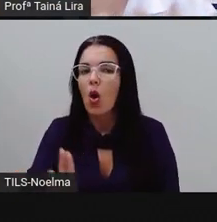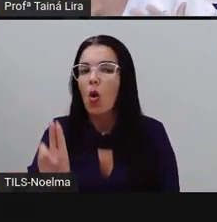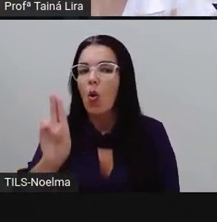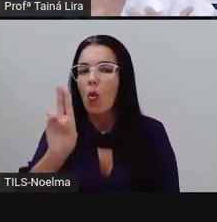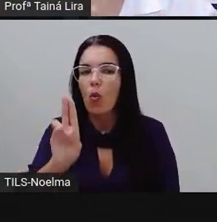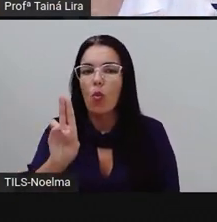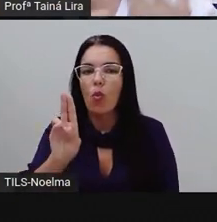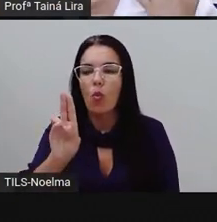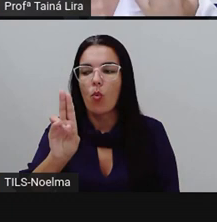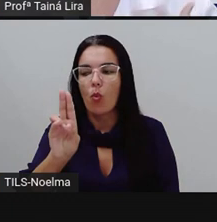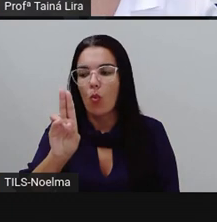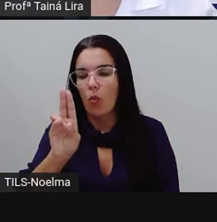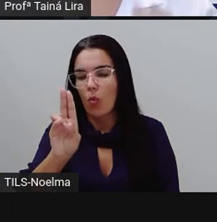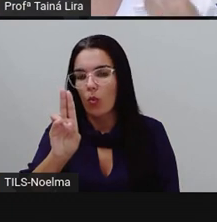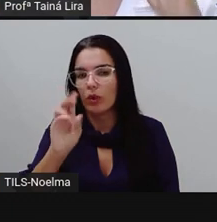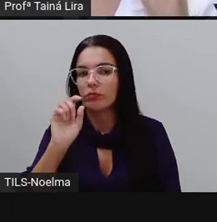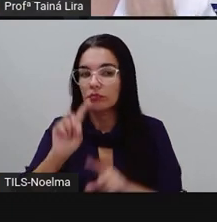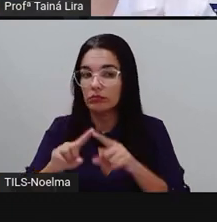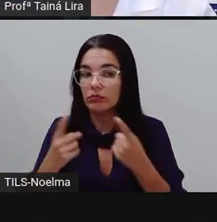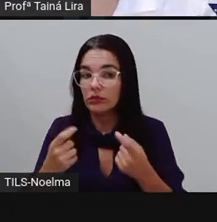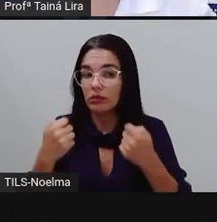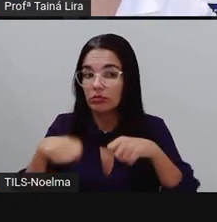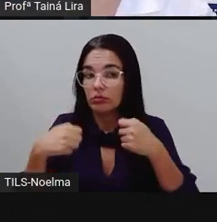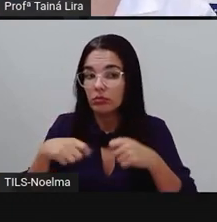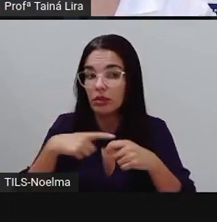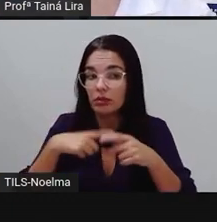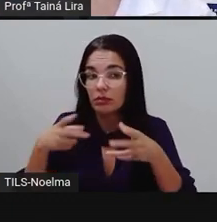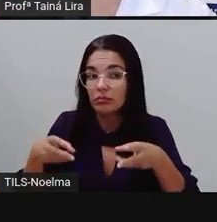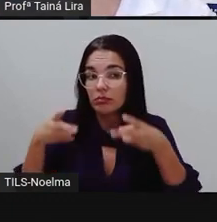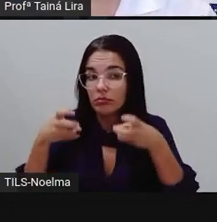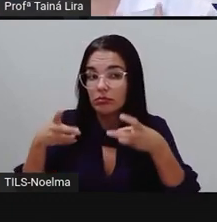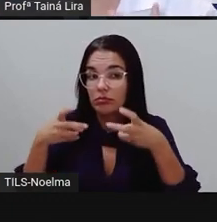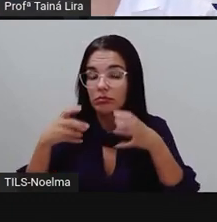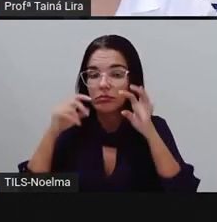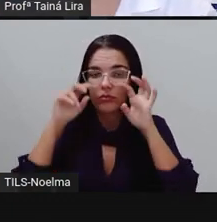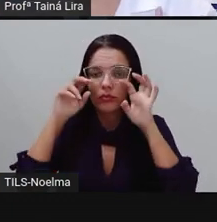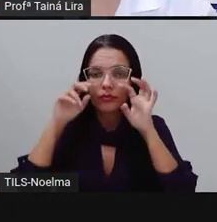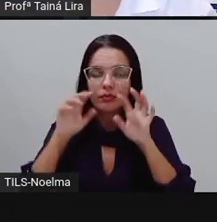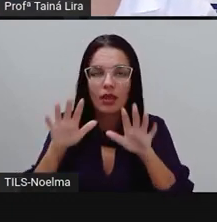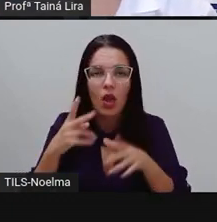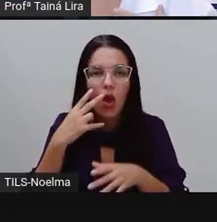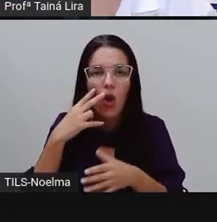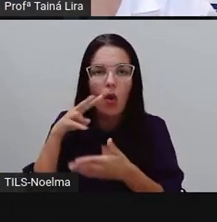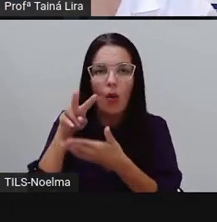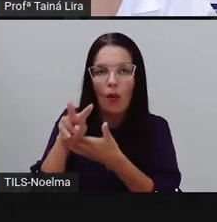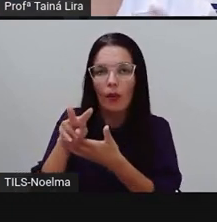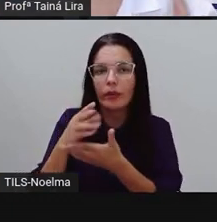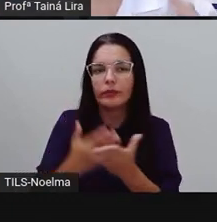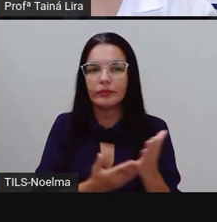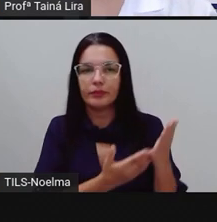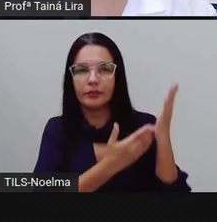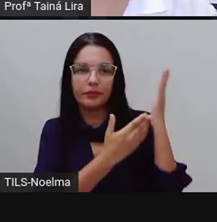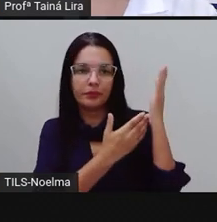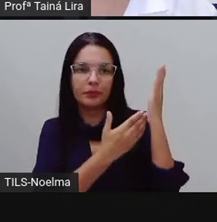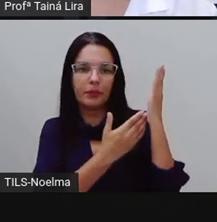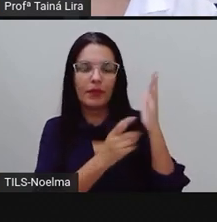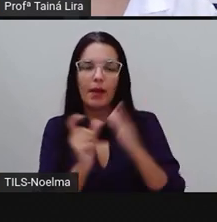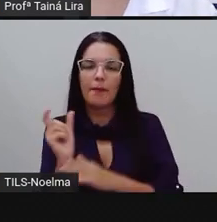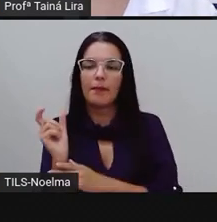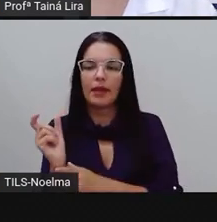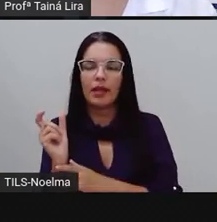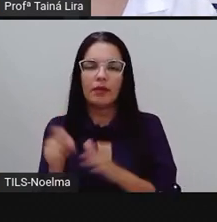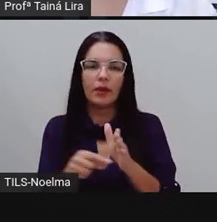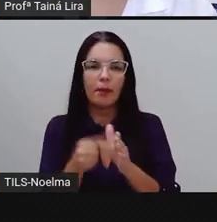tem a letra u ali, porque nós pronunciamos como se ela tivesse o som de u. Então, olha só, vamos lá? A primeira